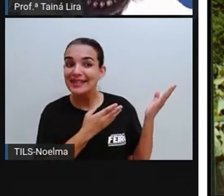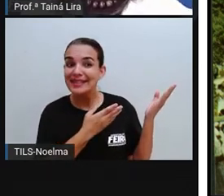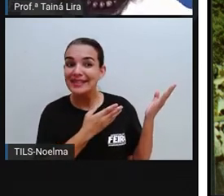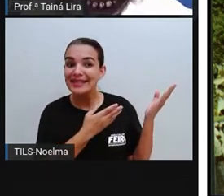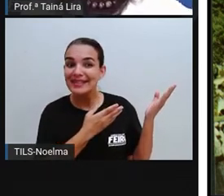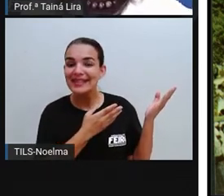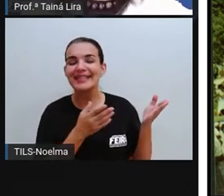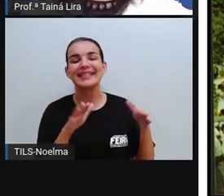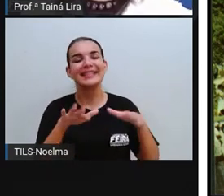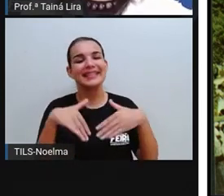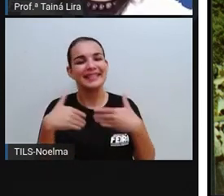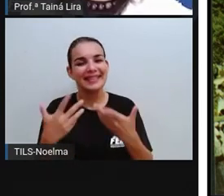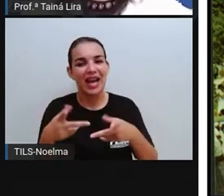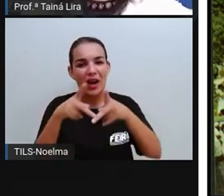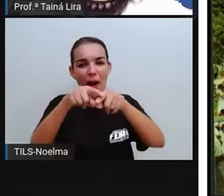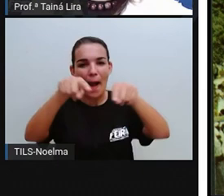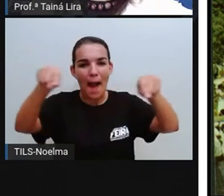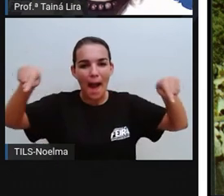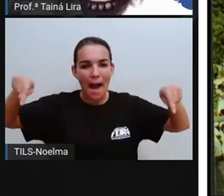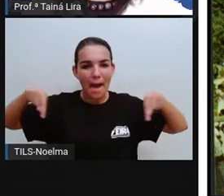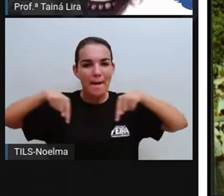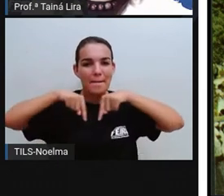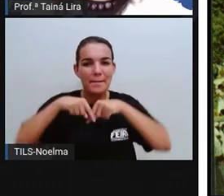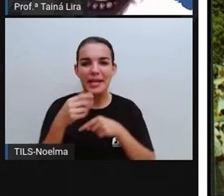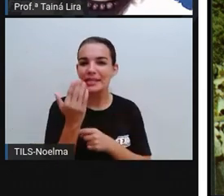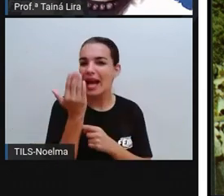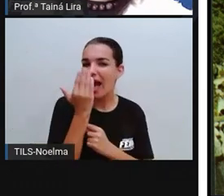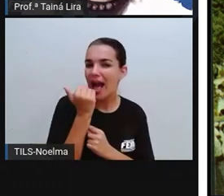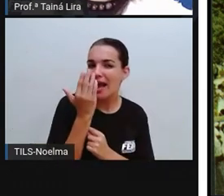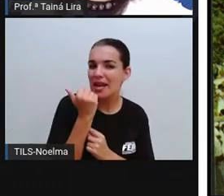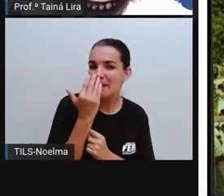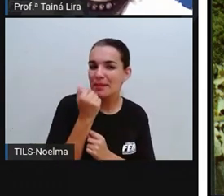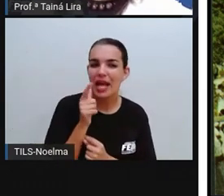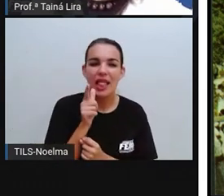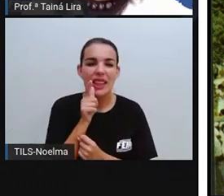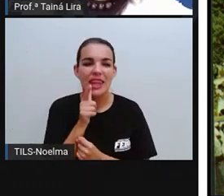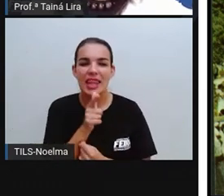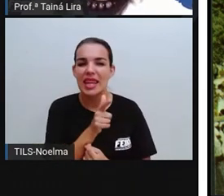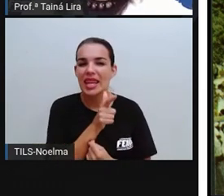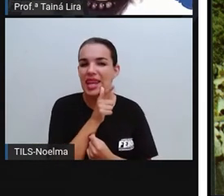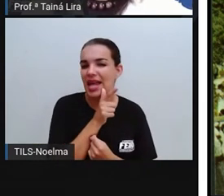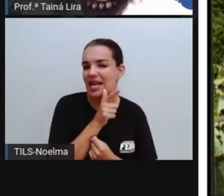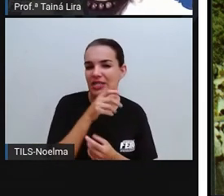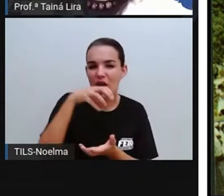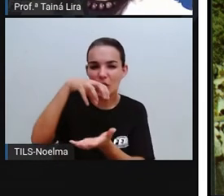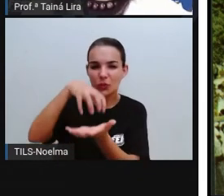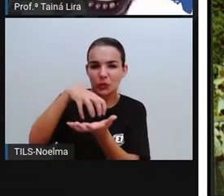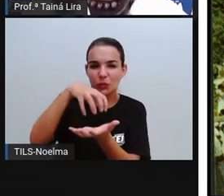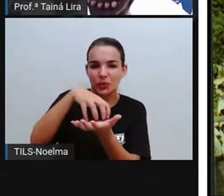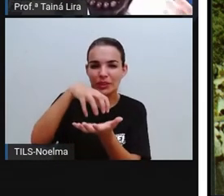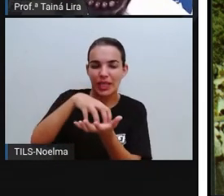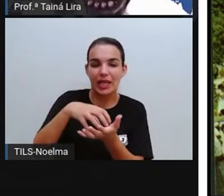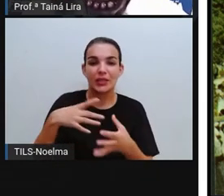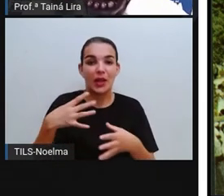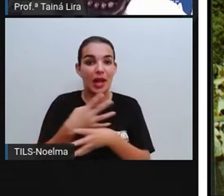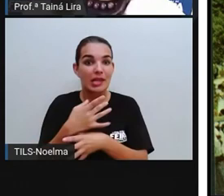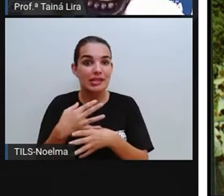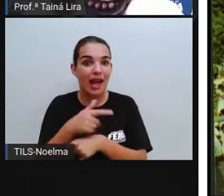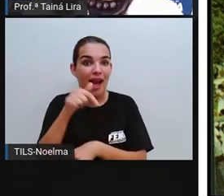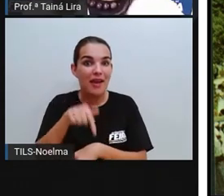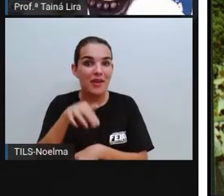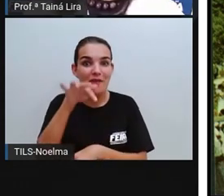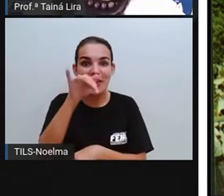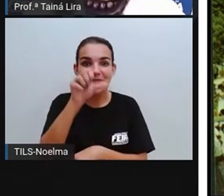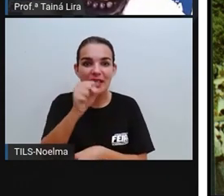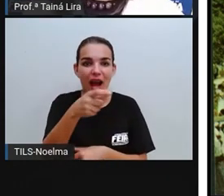É a praça de alimentação, ali, né, no centro da cidade. Então, aqui, antes,